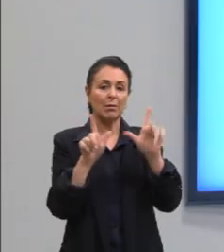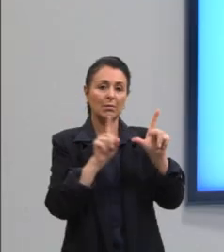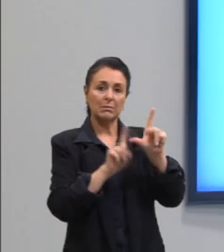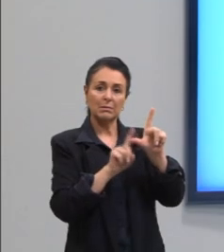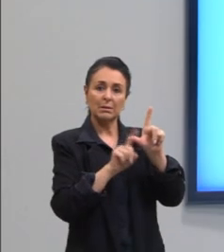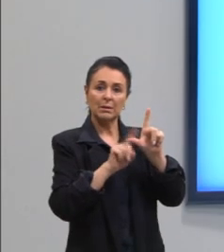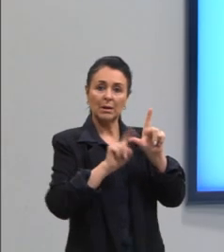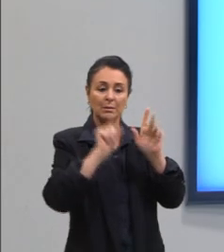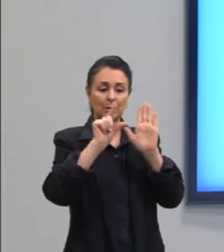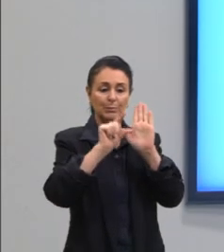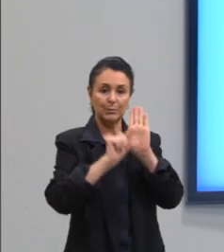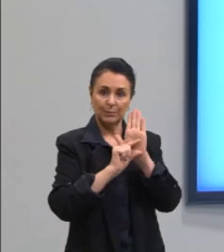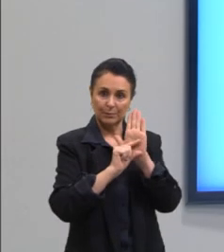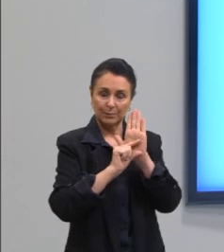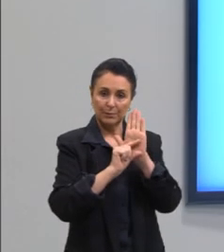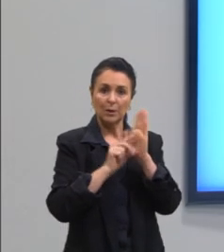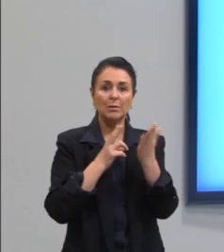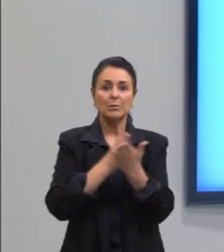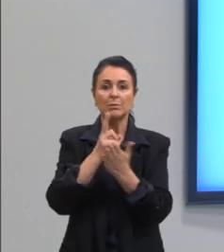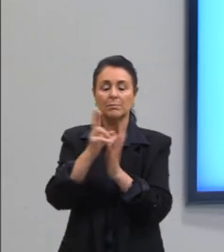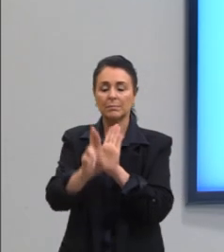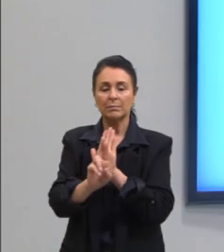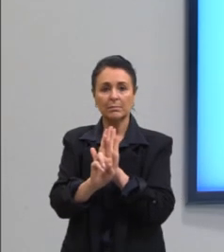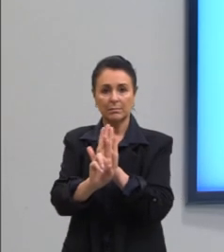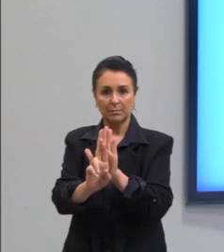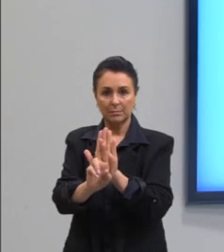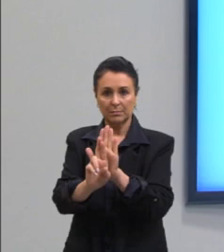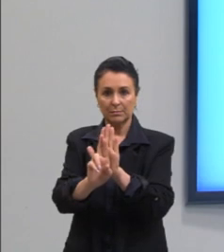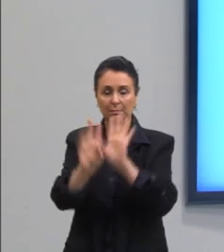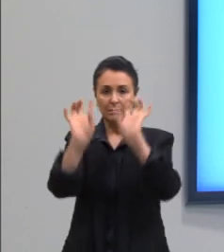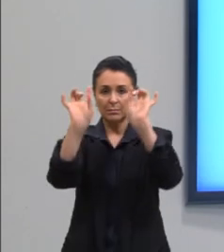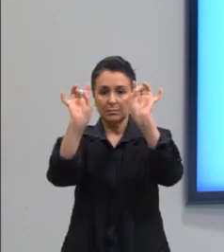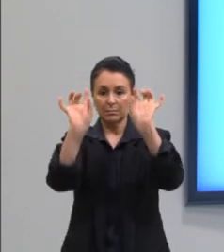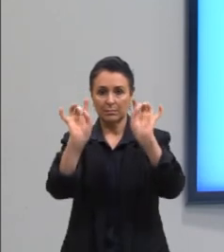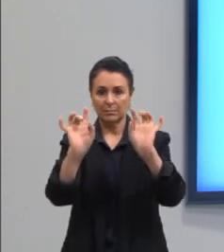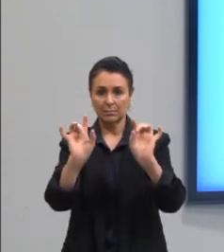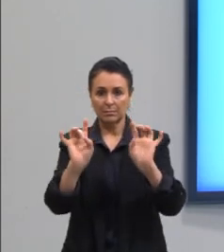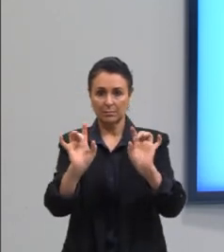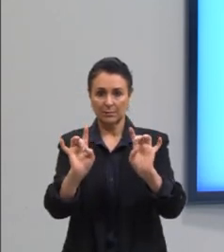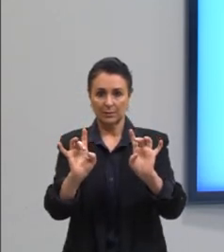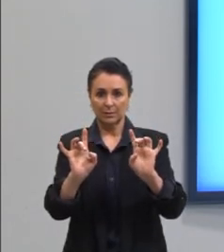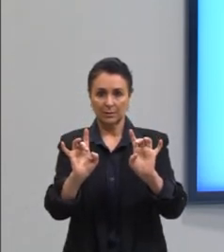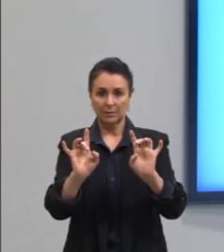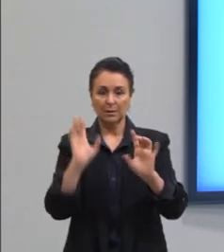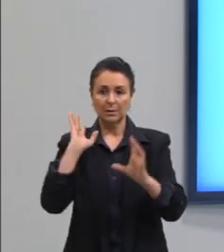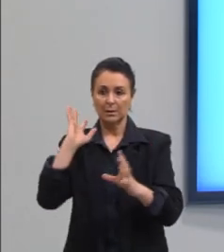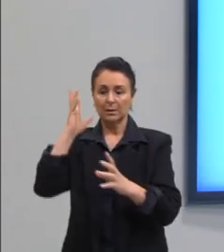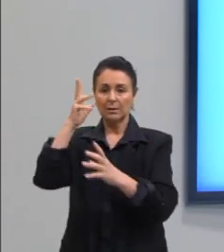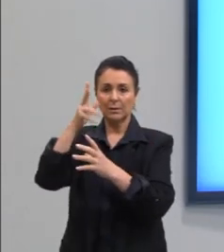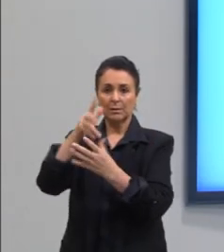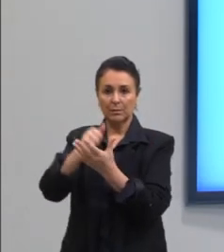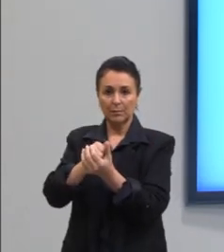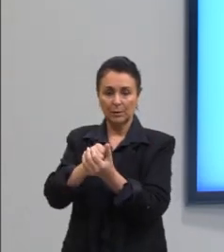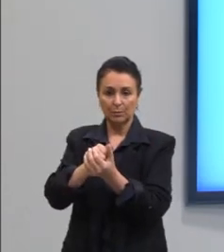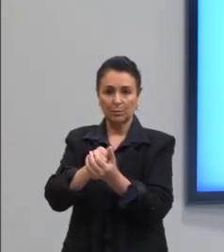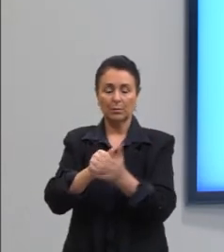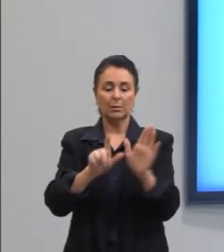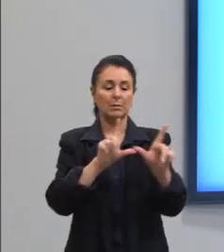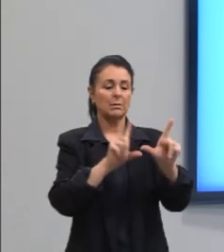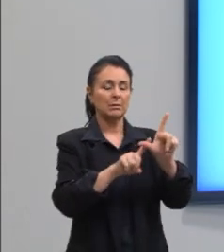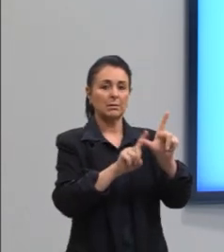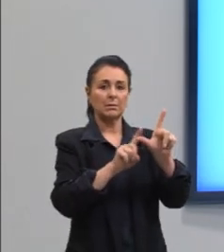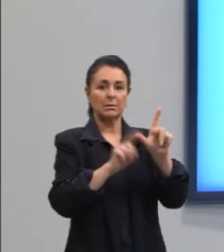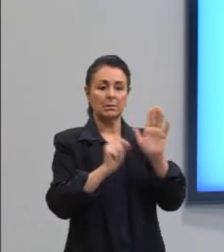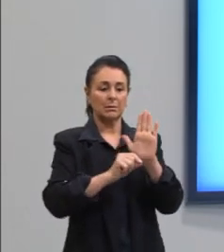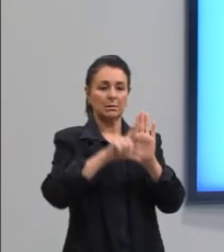Continuando aqui, a representação específica em... Desculpa, retomando. Letras maiúsculas para dar nome a